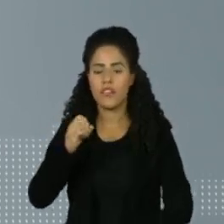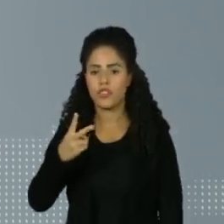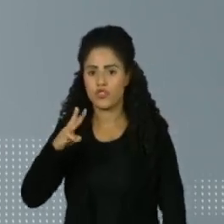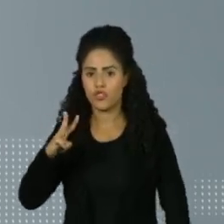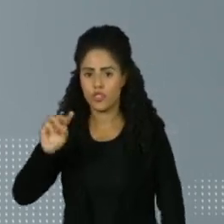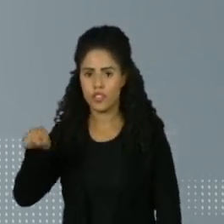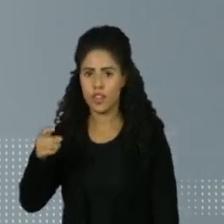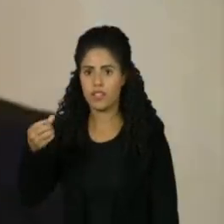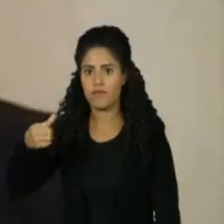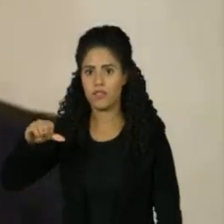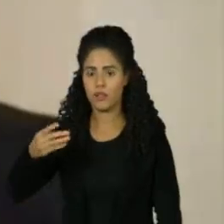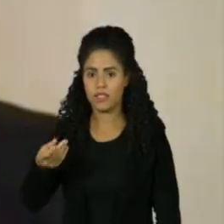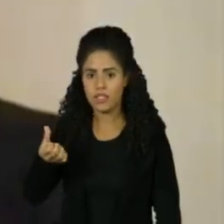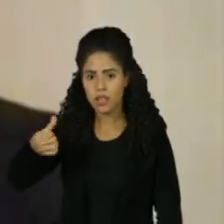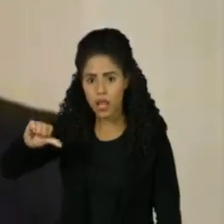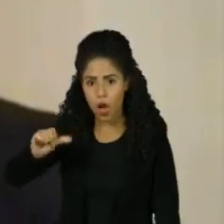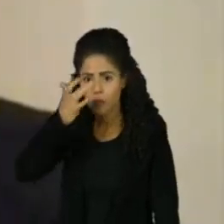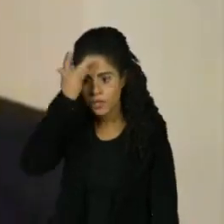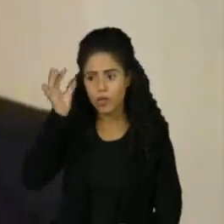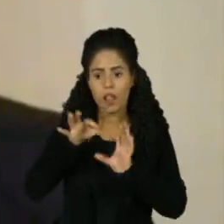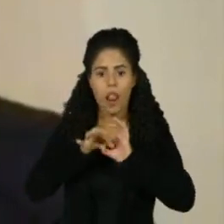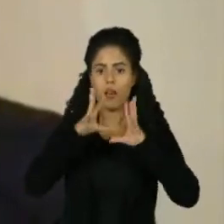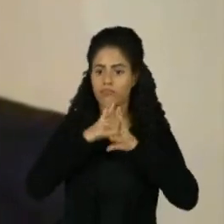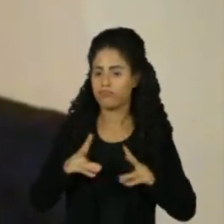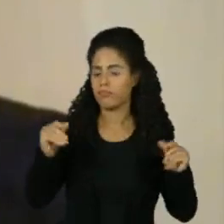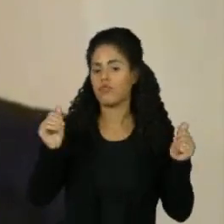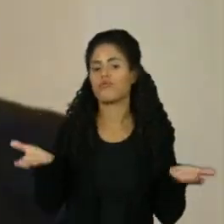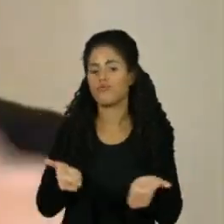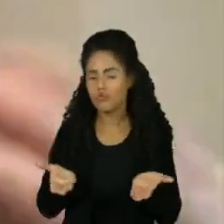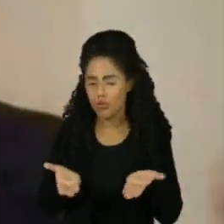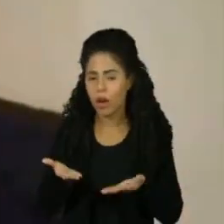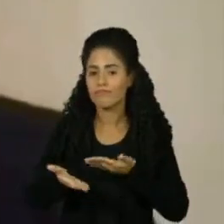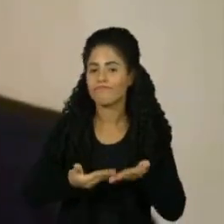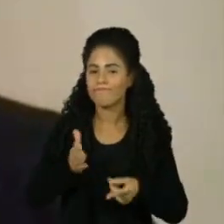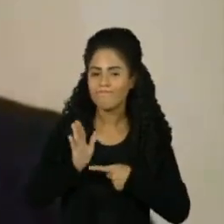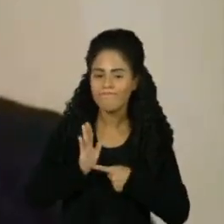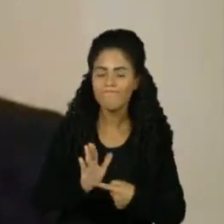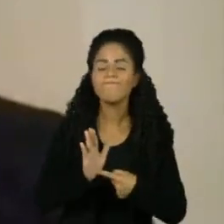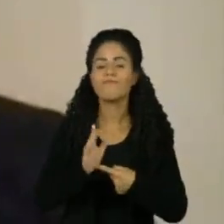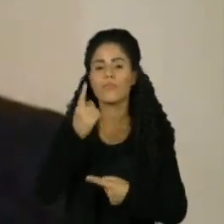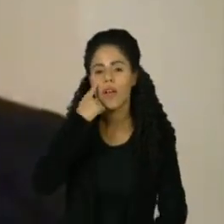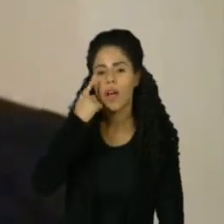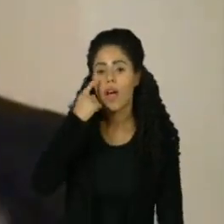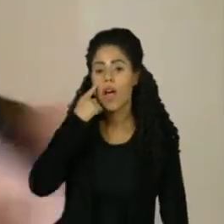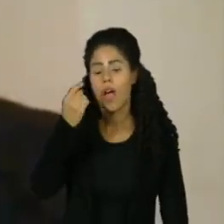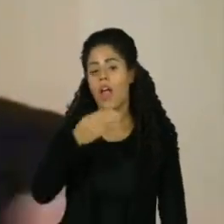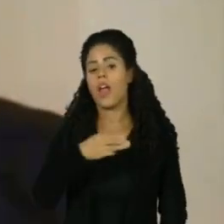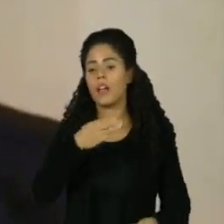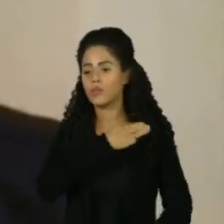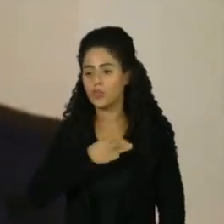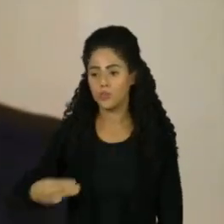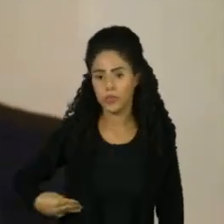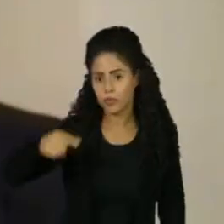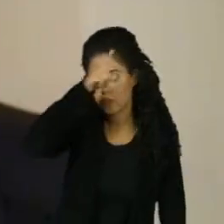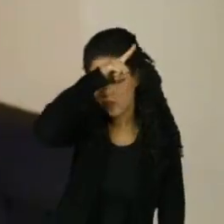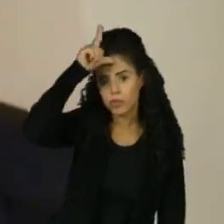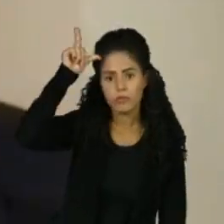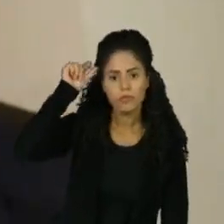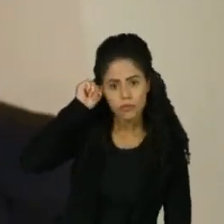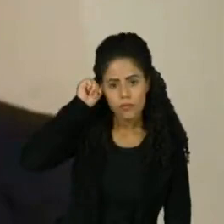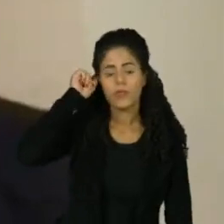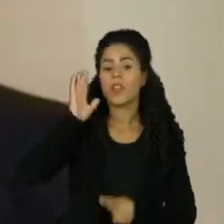24 milhões. Atendendo a pedido do Partido Rede Sustentabilidade, o ministro do STF, Ricardo